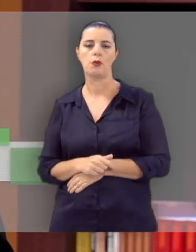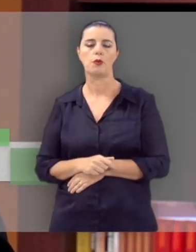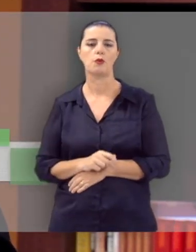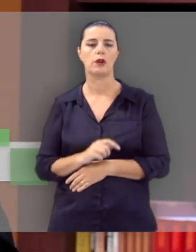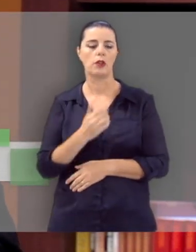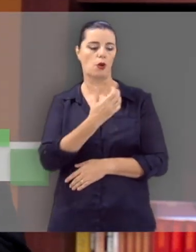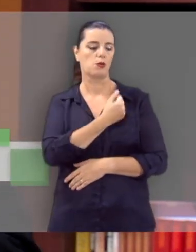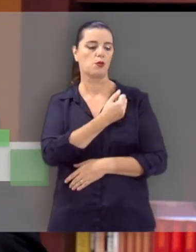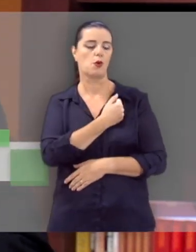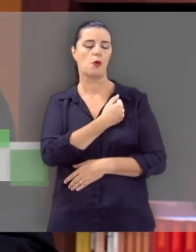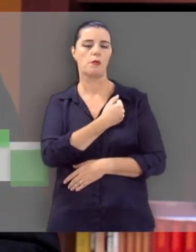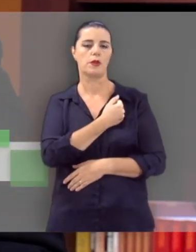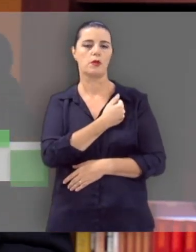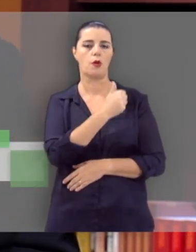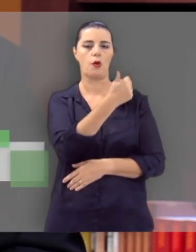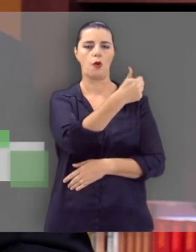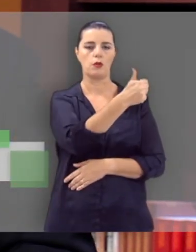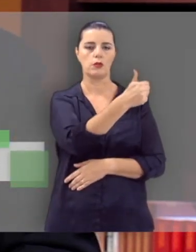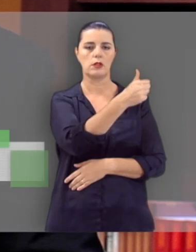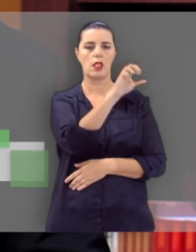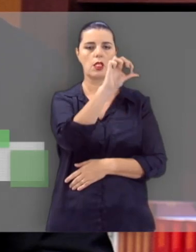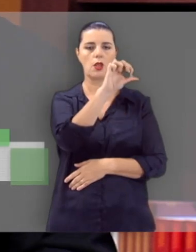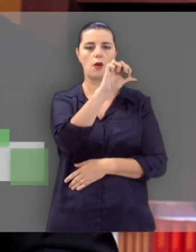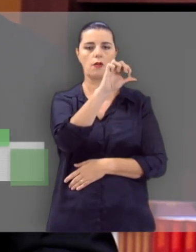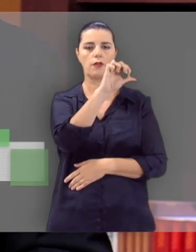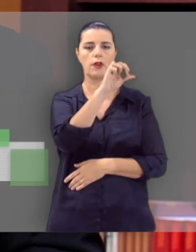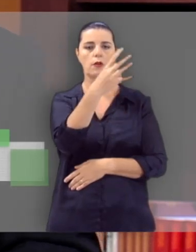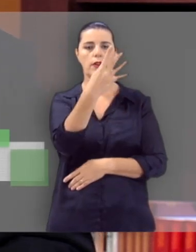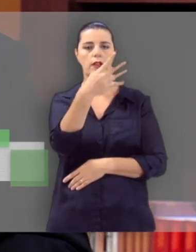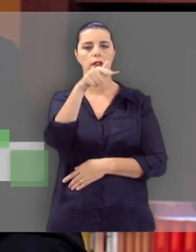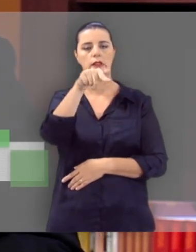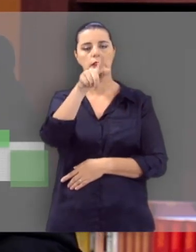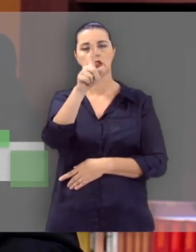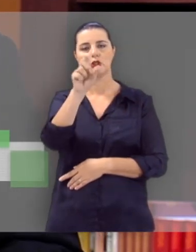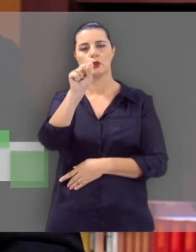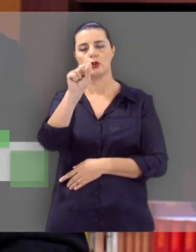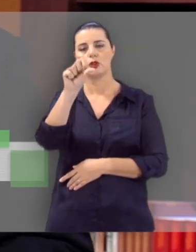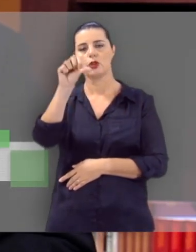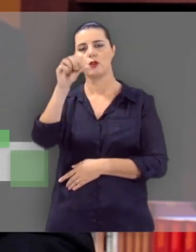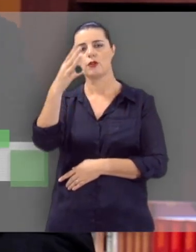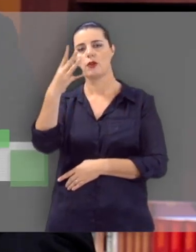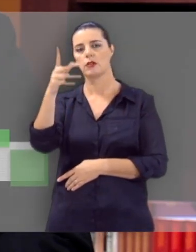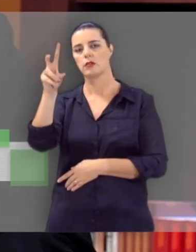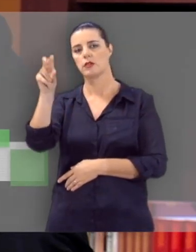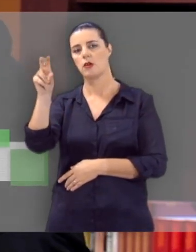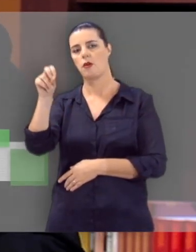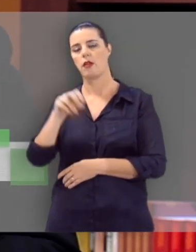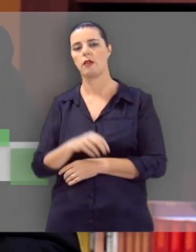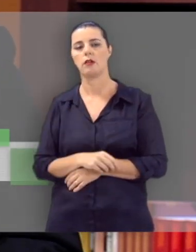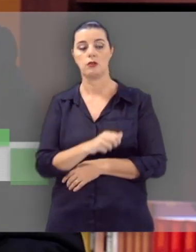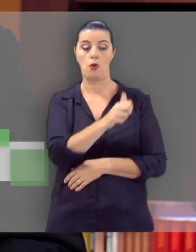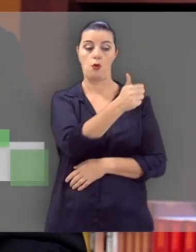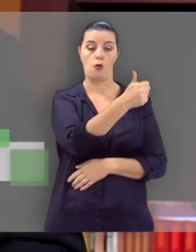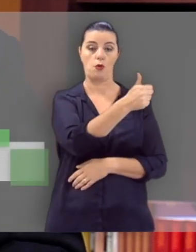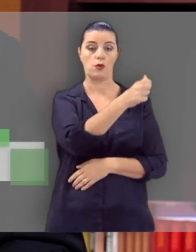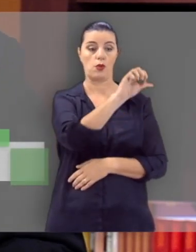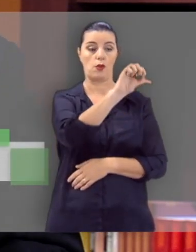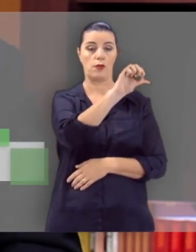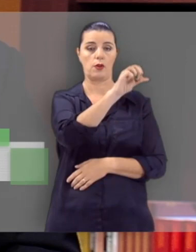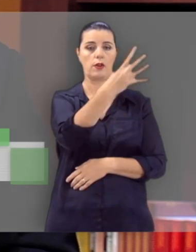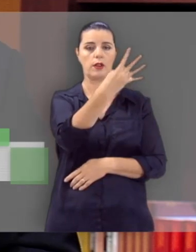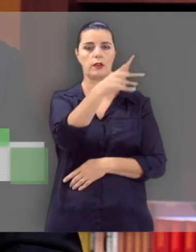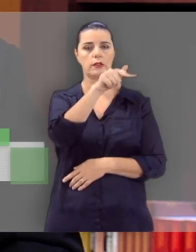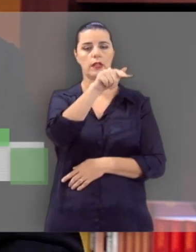pra outra pessoa. Então o número é 11 9 47 18 94 50.